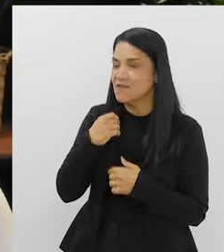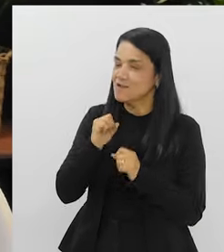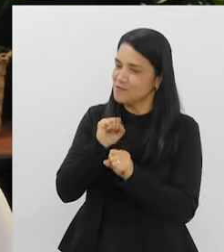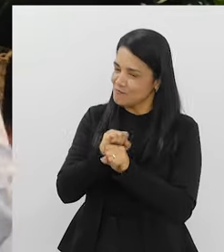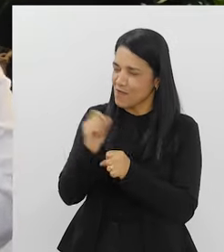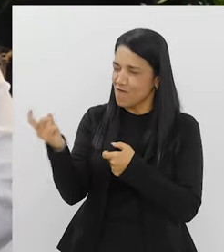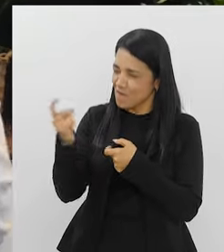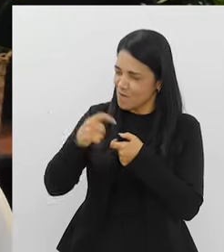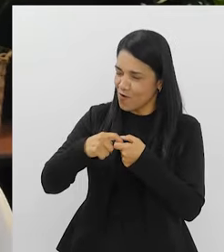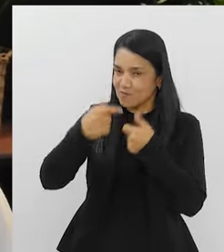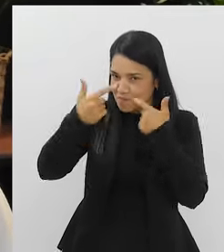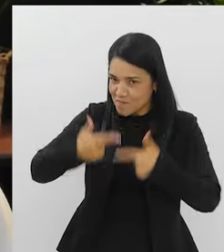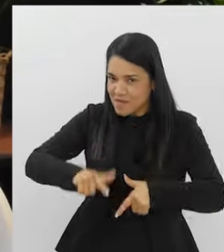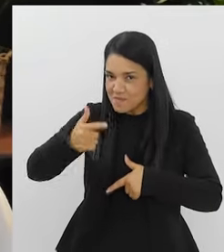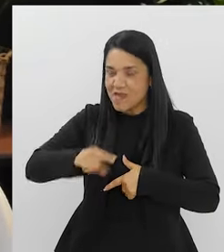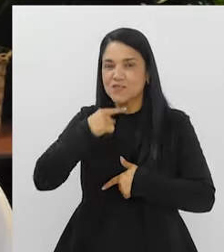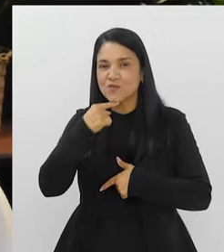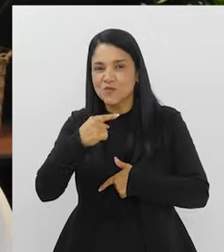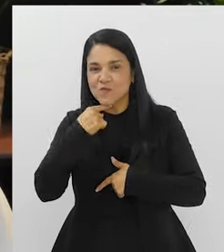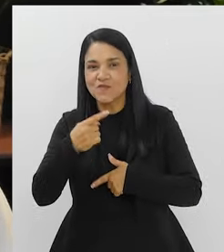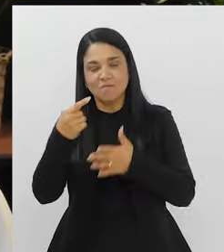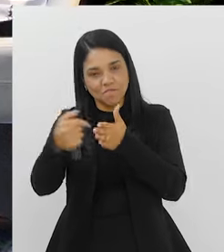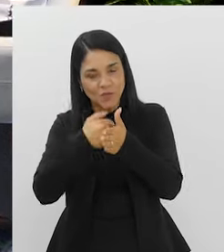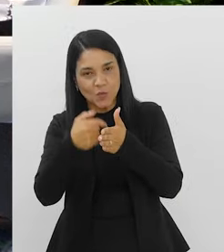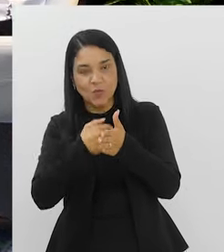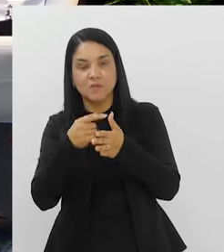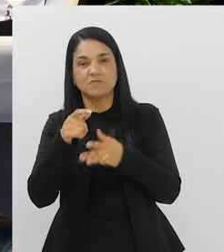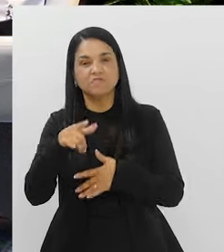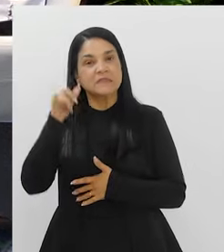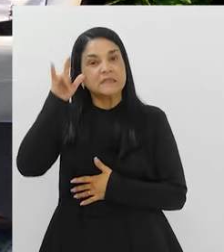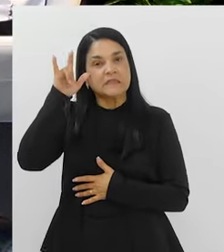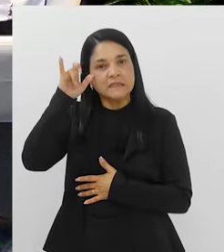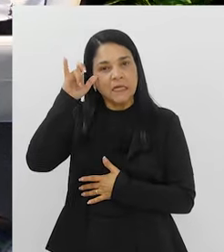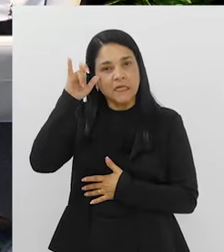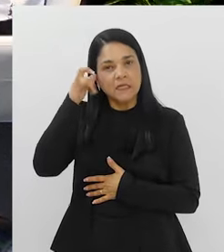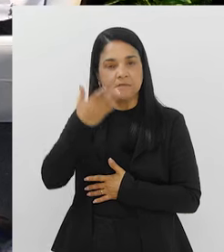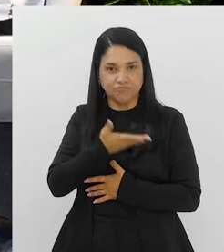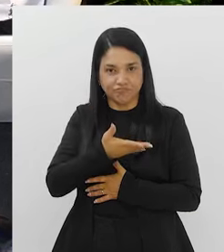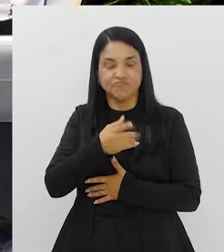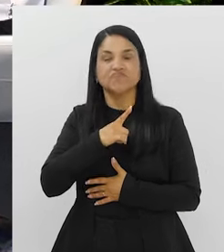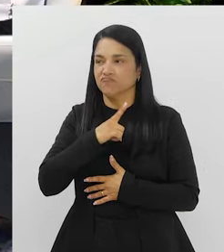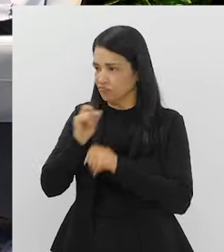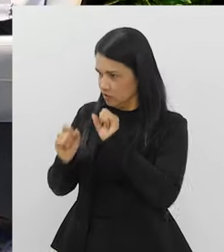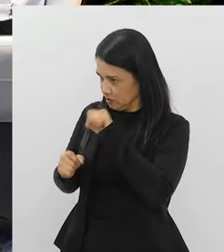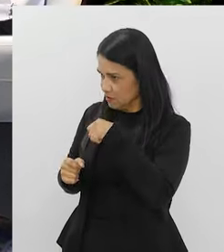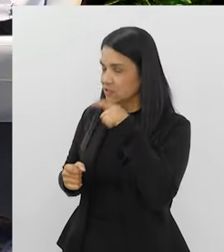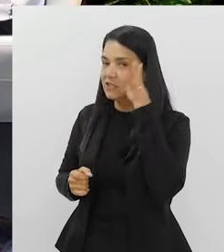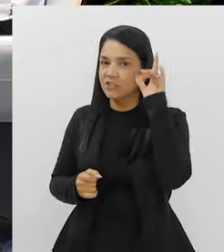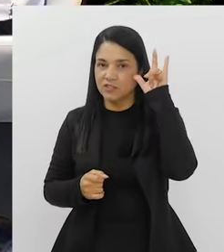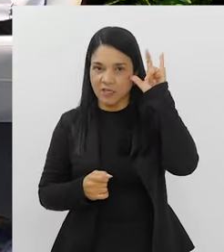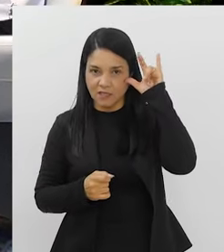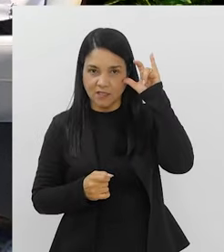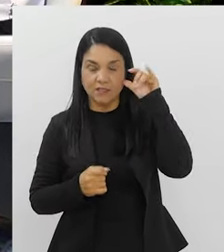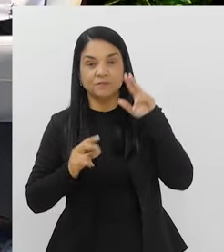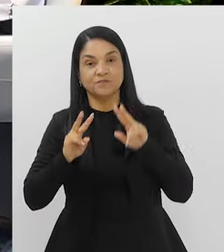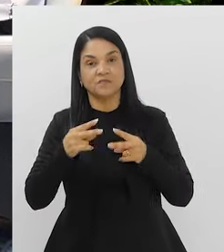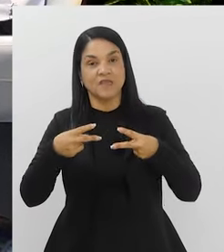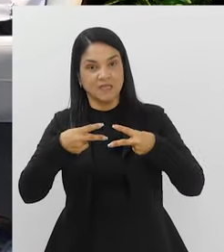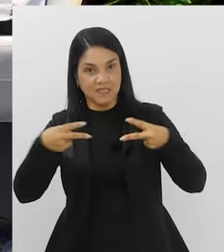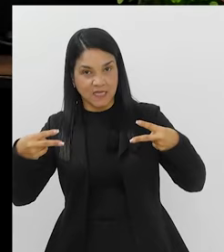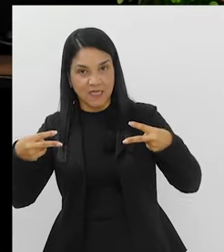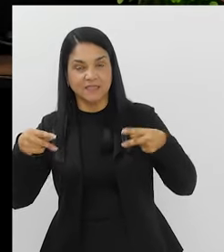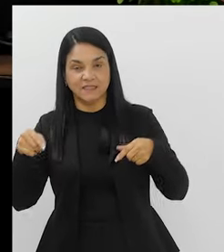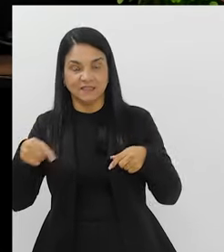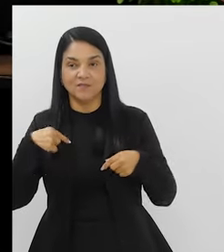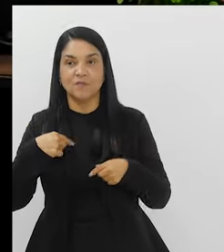programa. Espero que a senhora volte outras vezes pra gente tirar as dúvidas. Com A senhora tem algum Instagram que possa deixar? Sim, eu tenho um Instagram, eu tenho